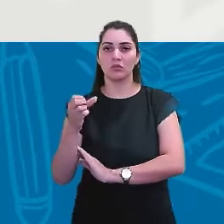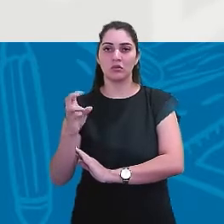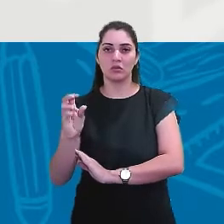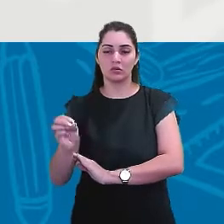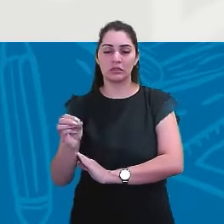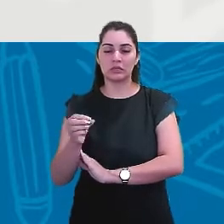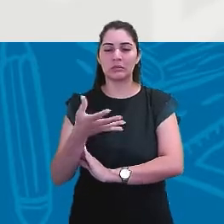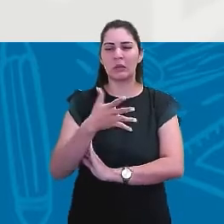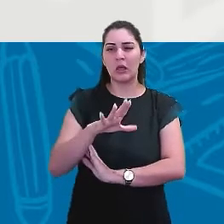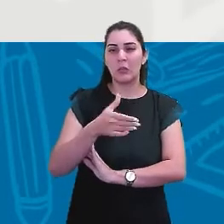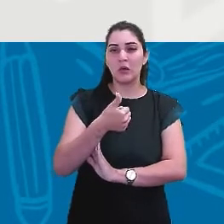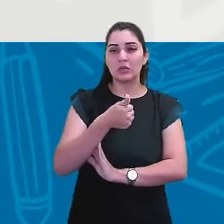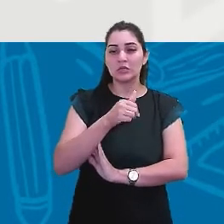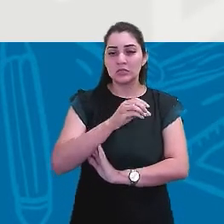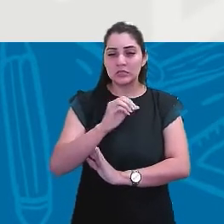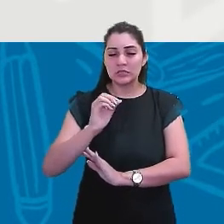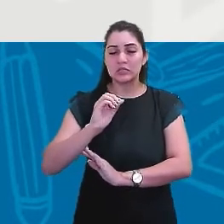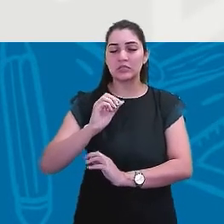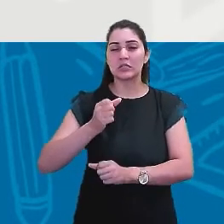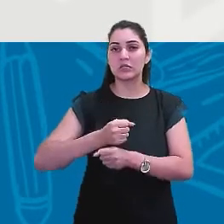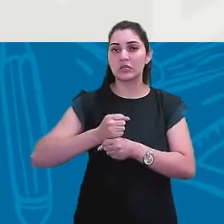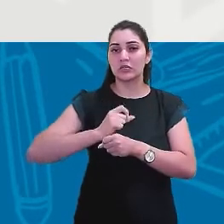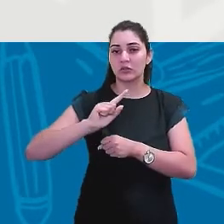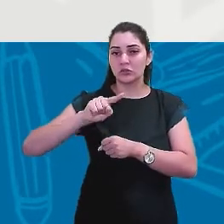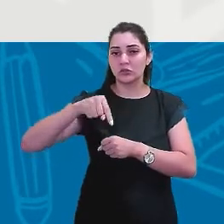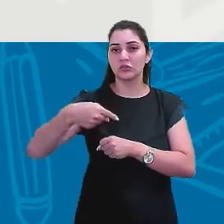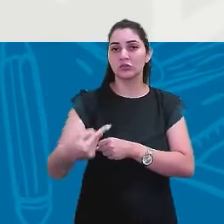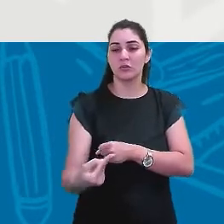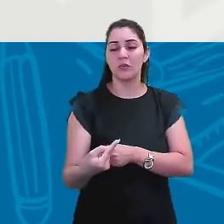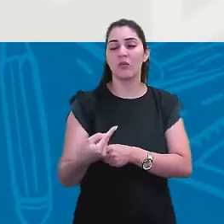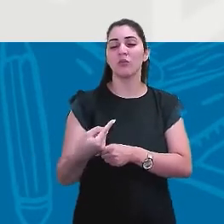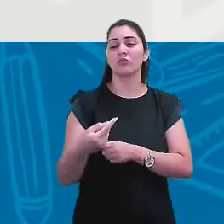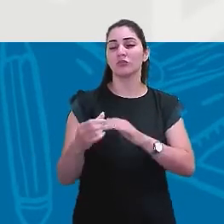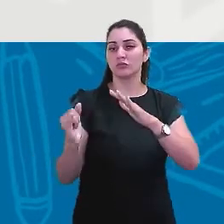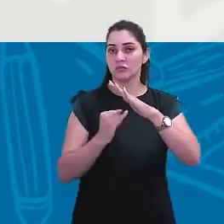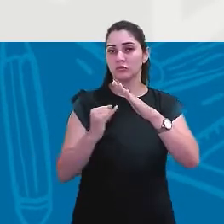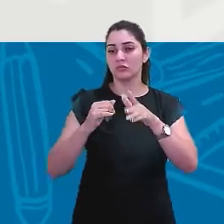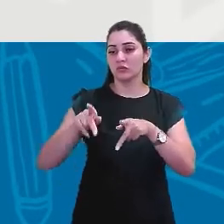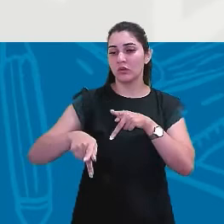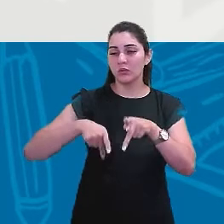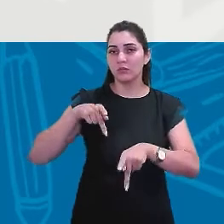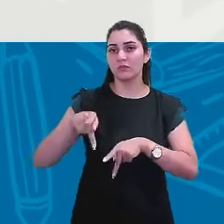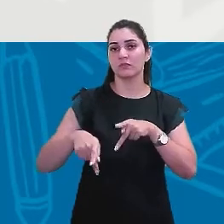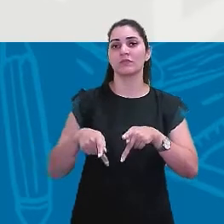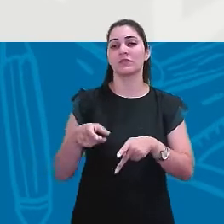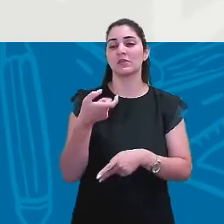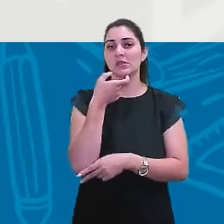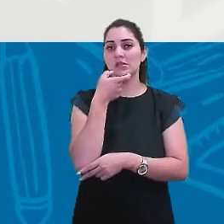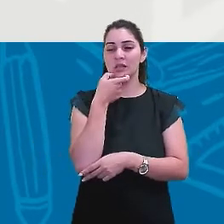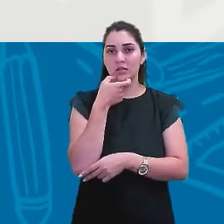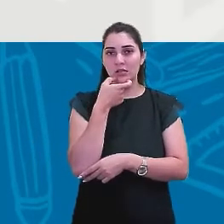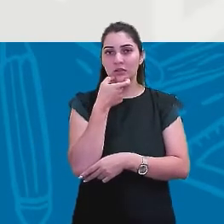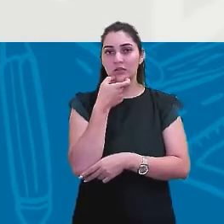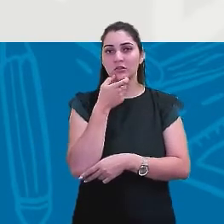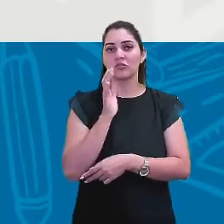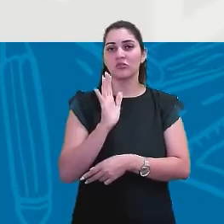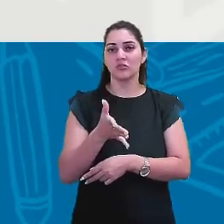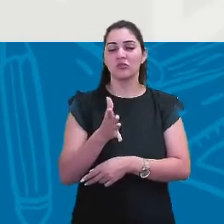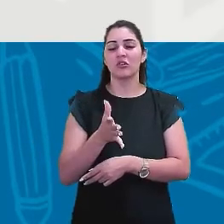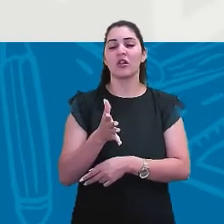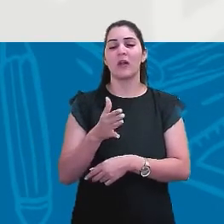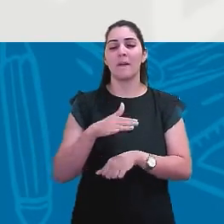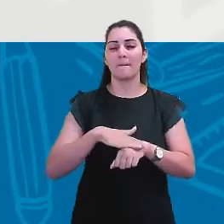partir de 100 anos depois da industrialização, a população da Inglaterra já era